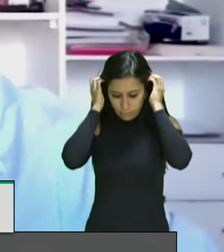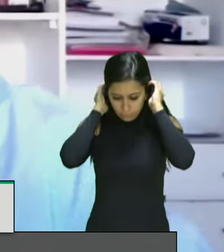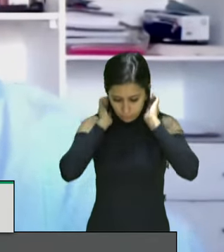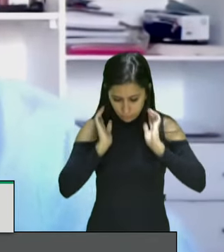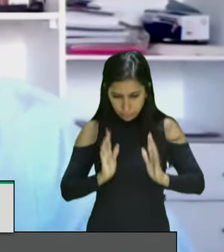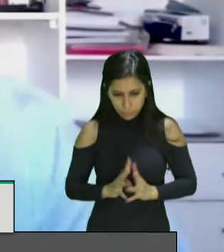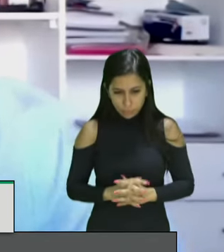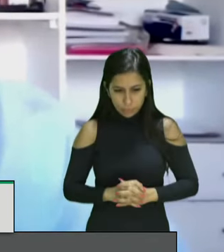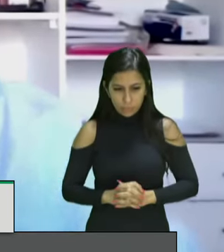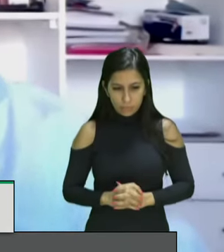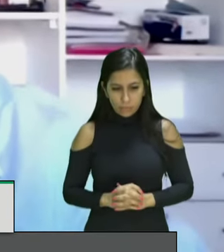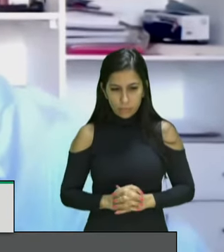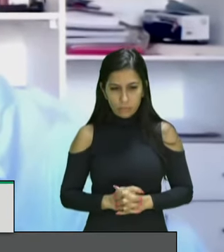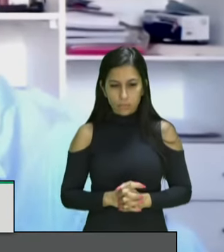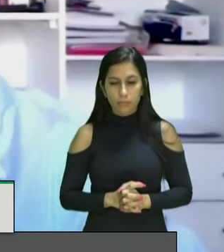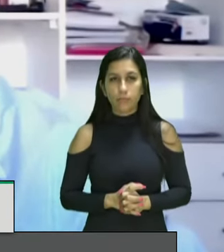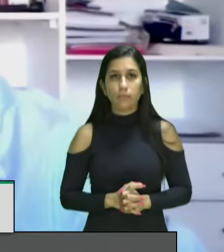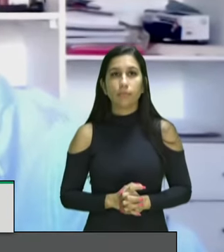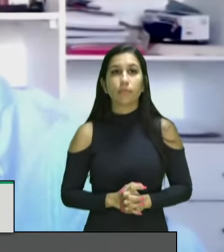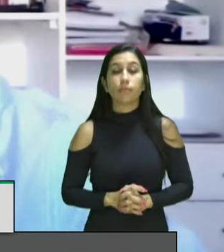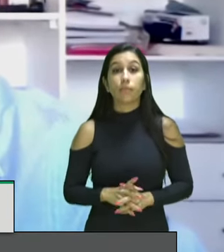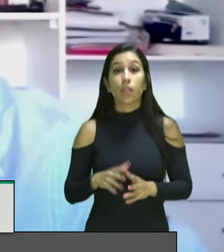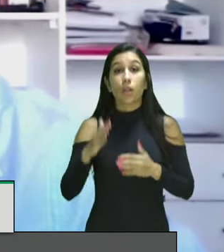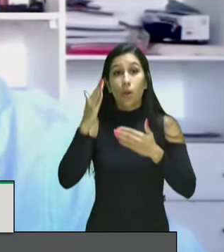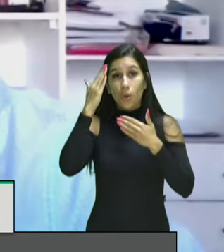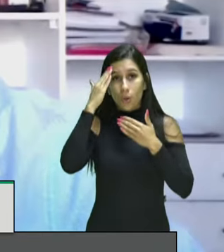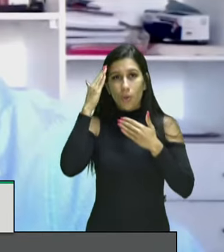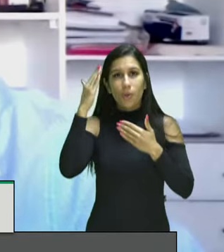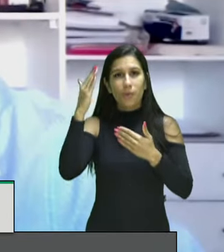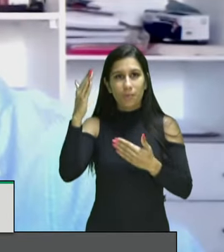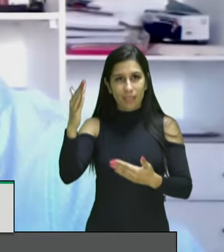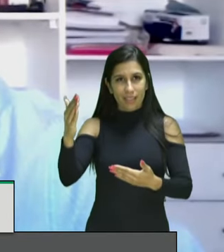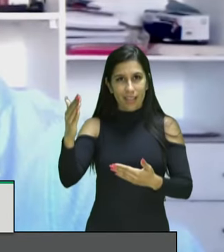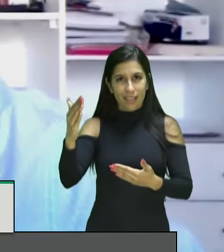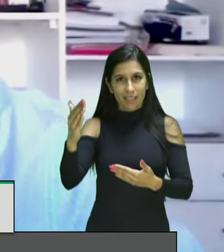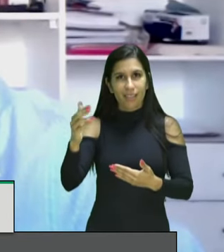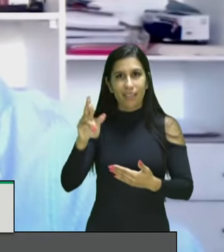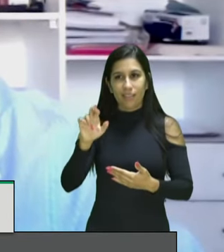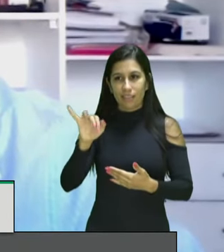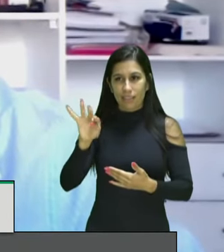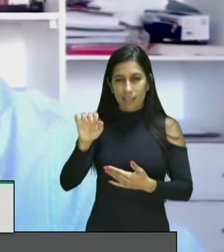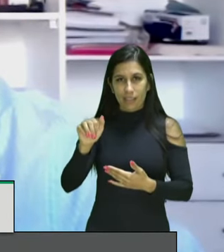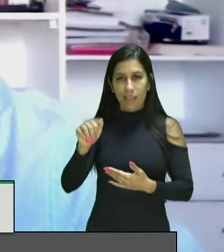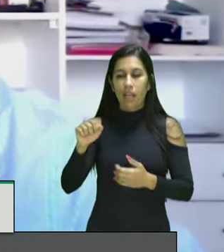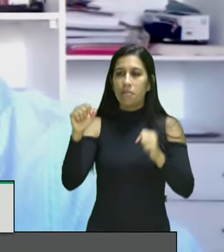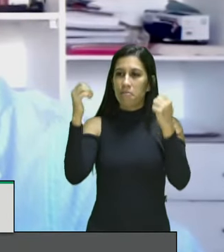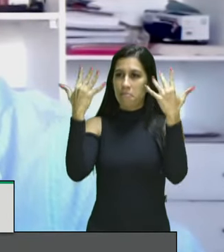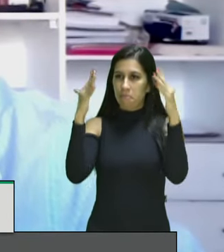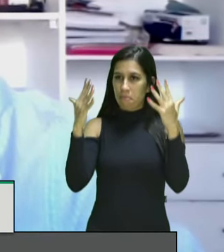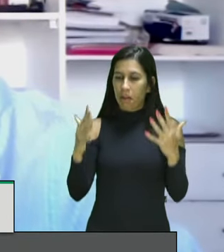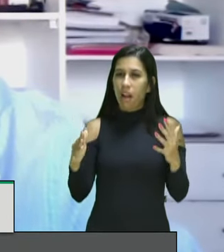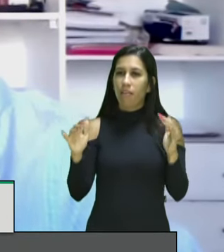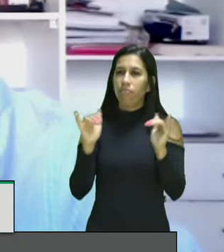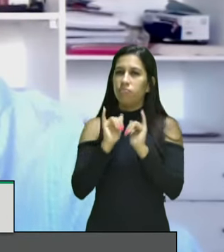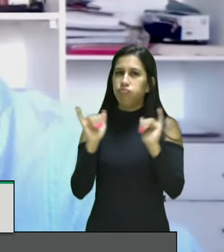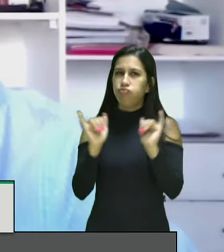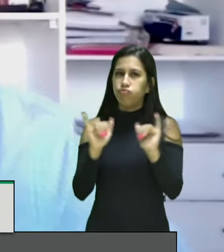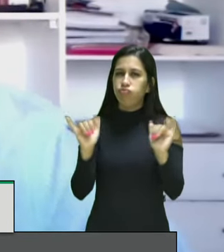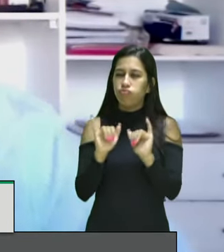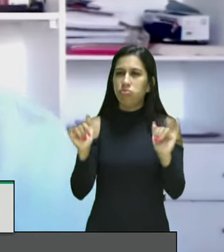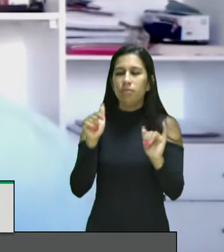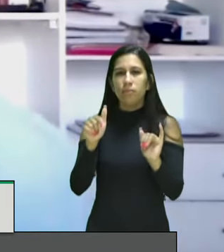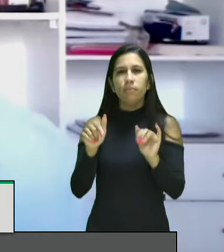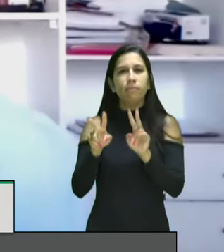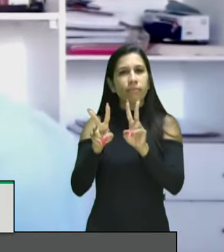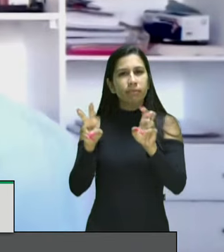muito obrigado a doutora Rita Lima pela sua participação parabenizá-la pela campanha contra o racismo queremos receber os